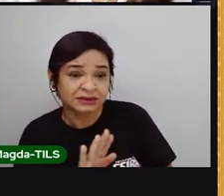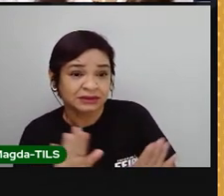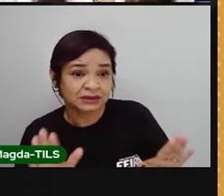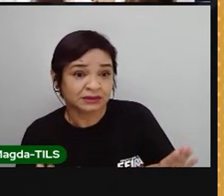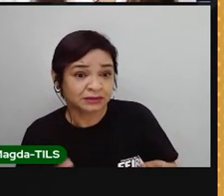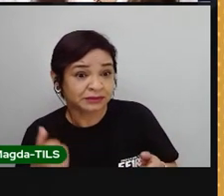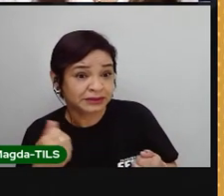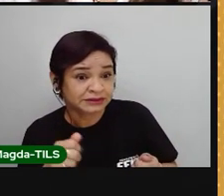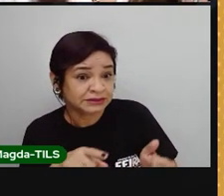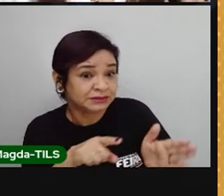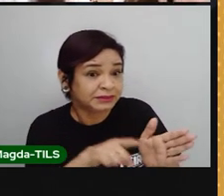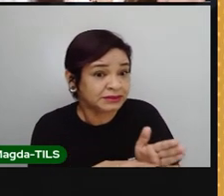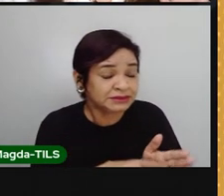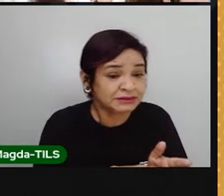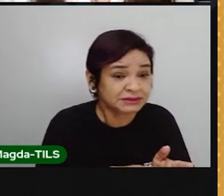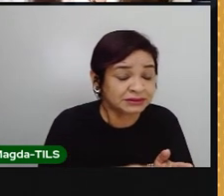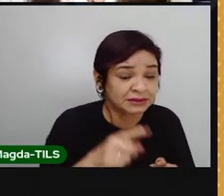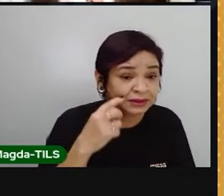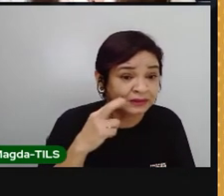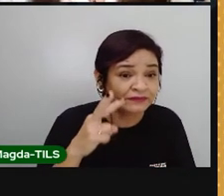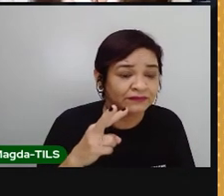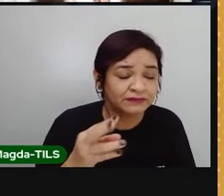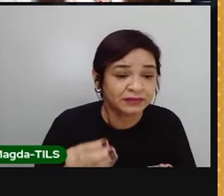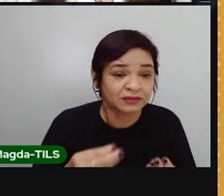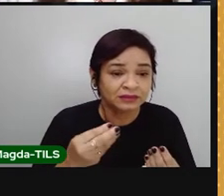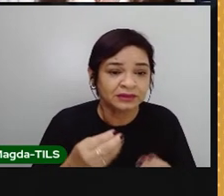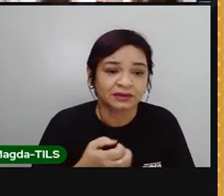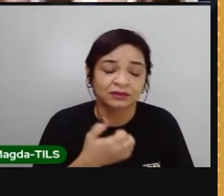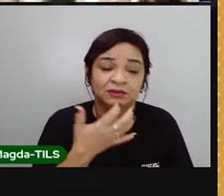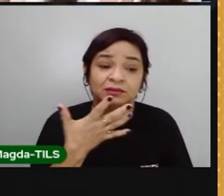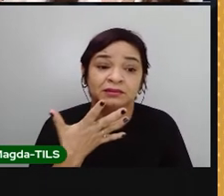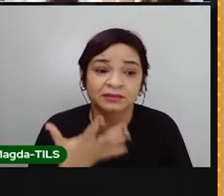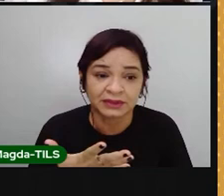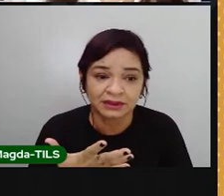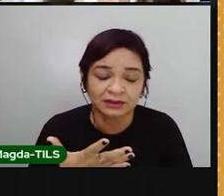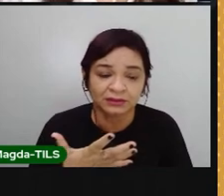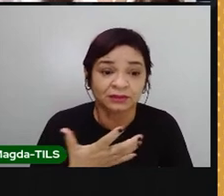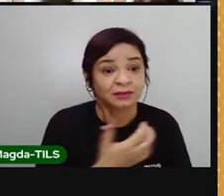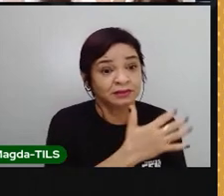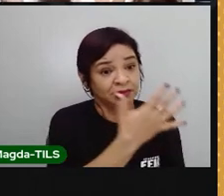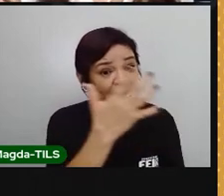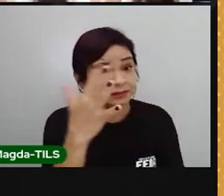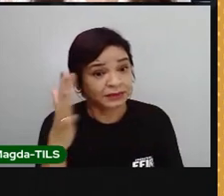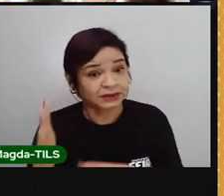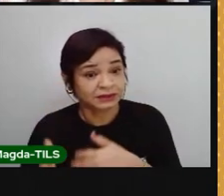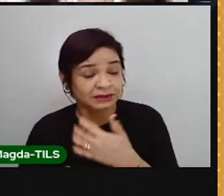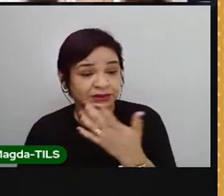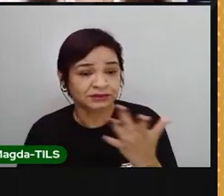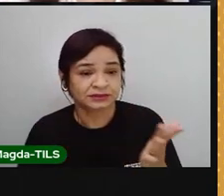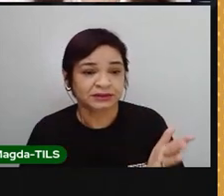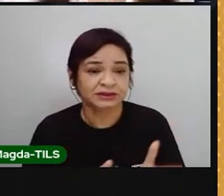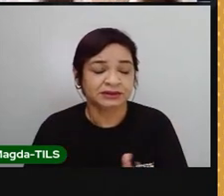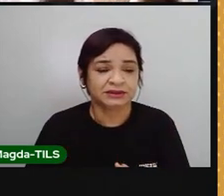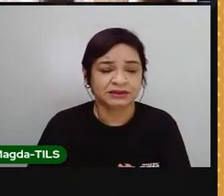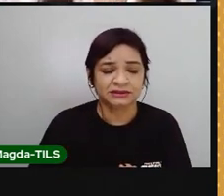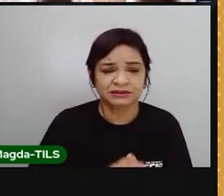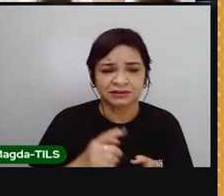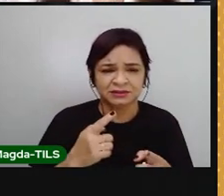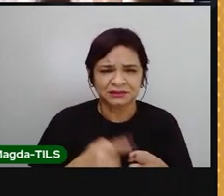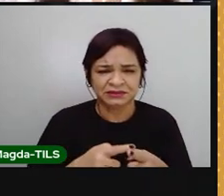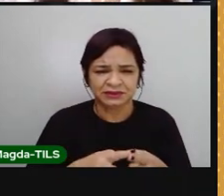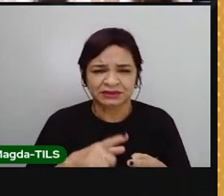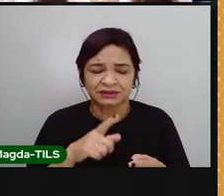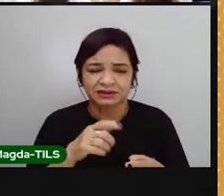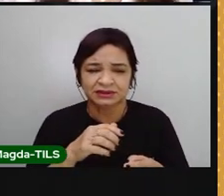muito alto. Então, se a gente puder escolher esses produtos que são biodegradáveis, que vão levar menos tempo para se degradar no